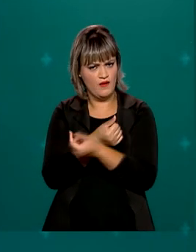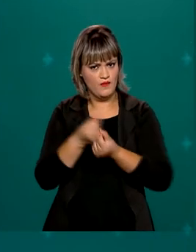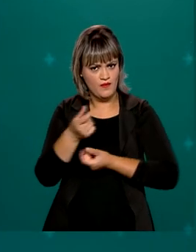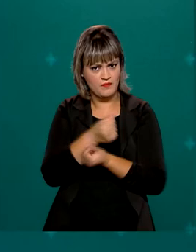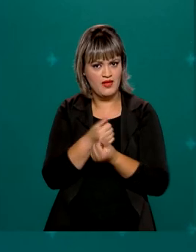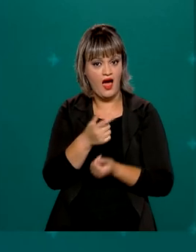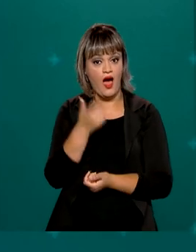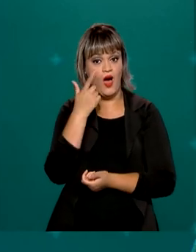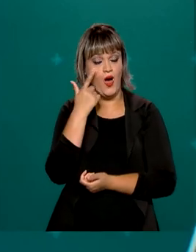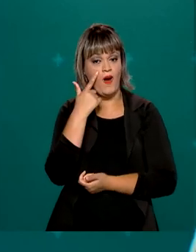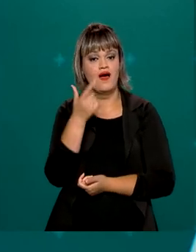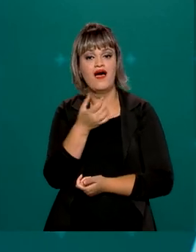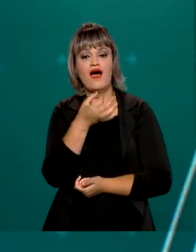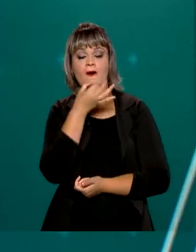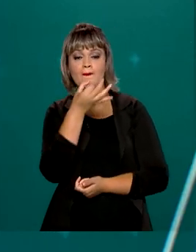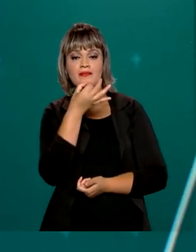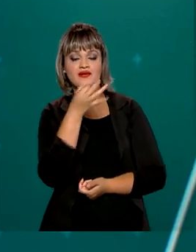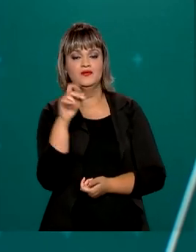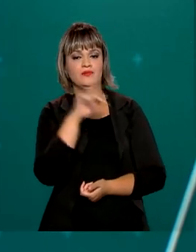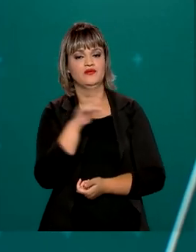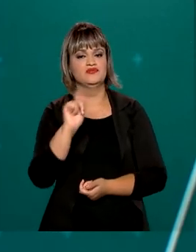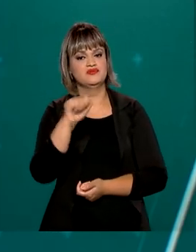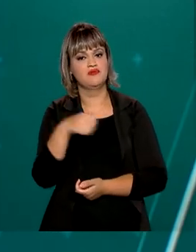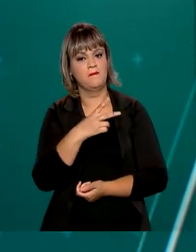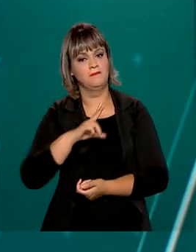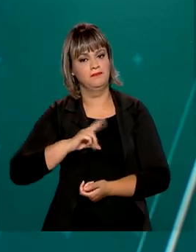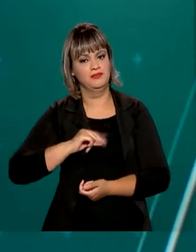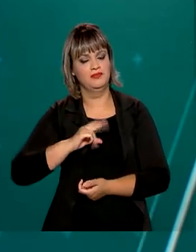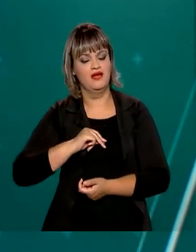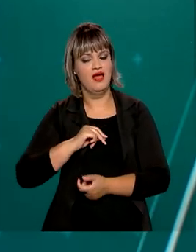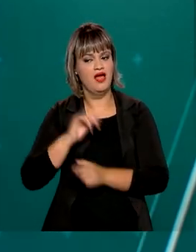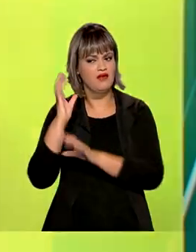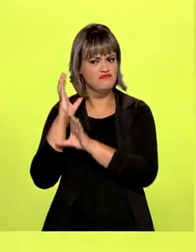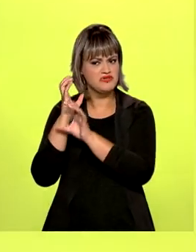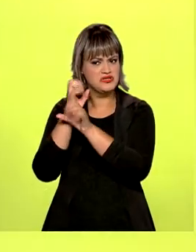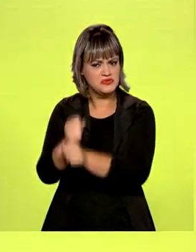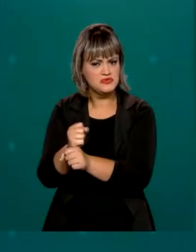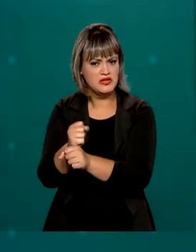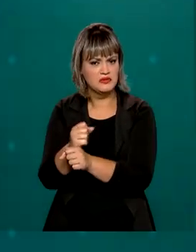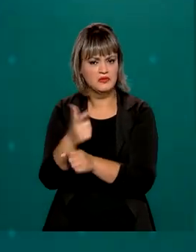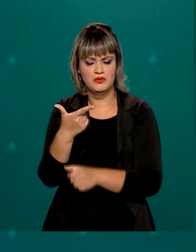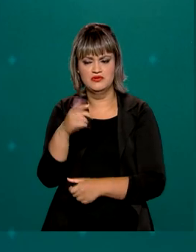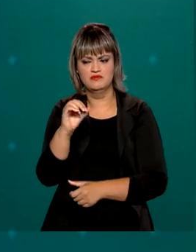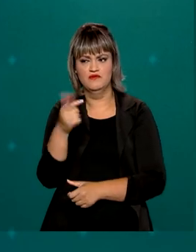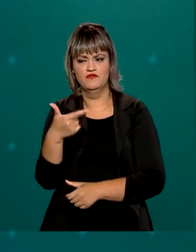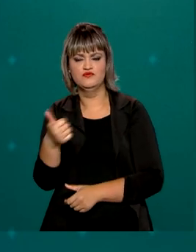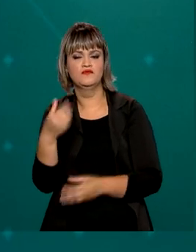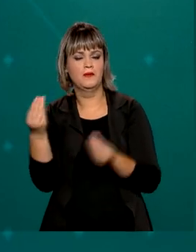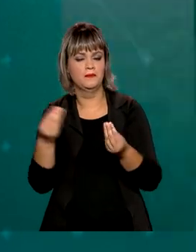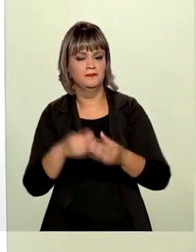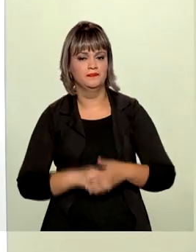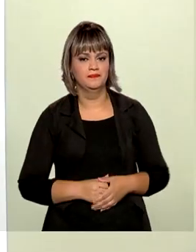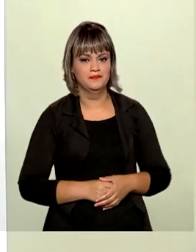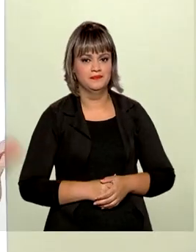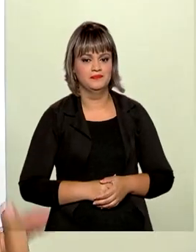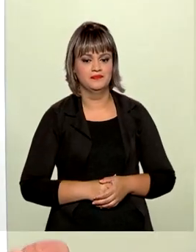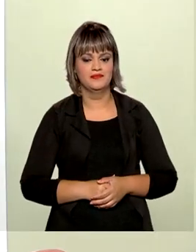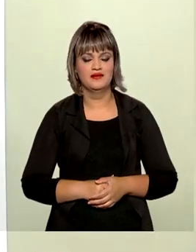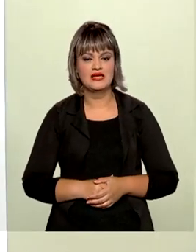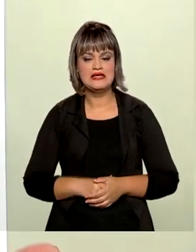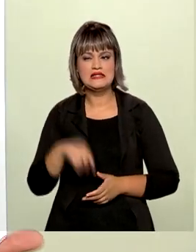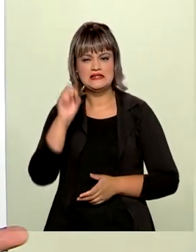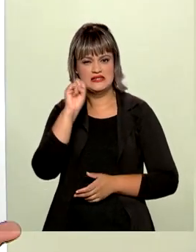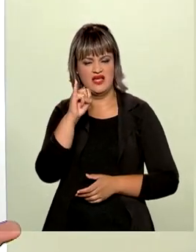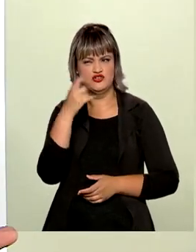comercial, vamos acompanhar agora o comentário de Ricardo Caldas sobre o resultado ao longo de 2021. Se nós